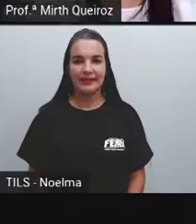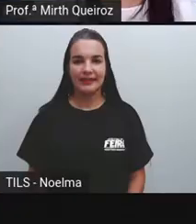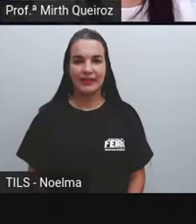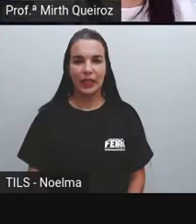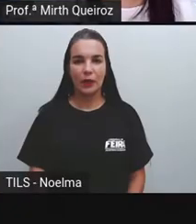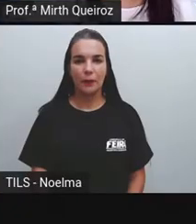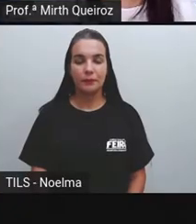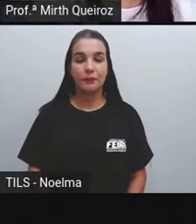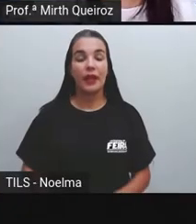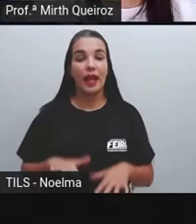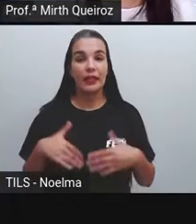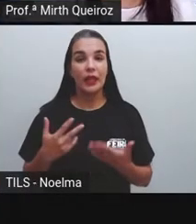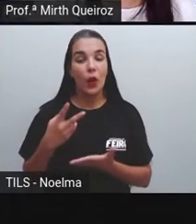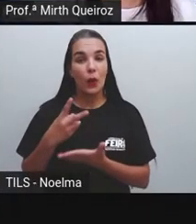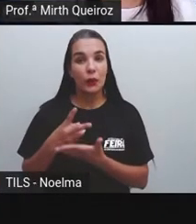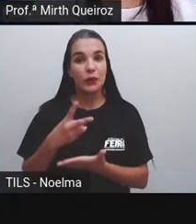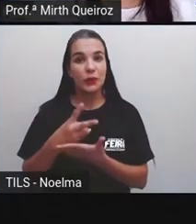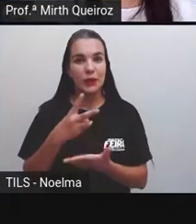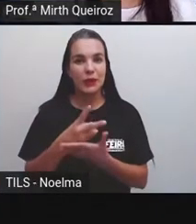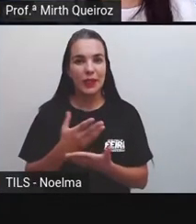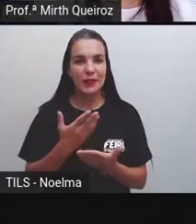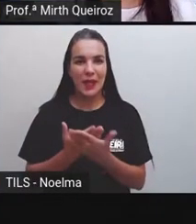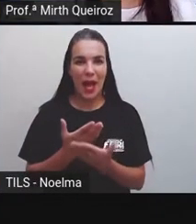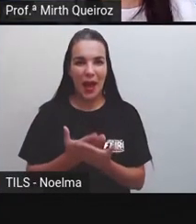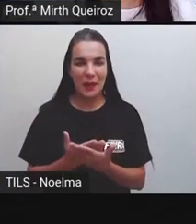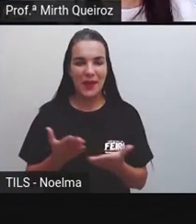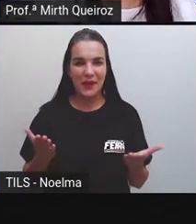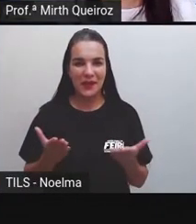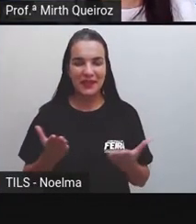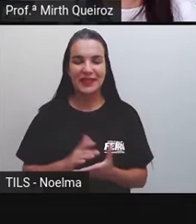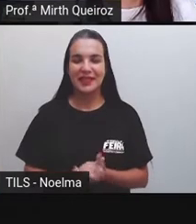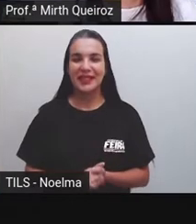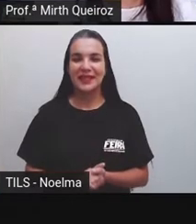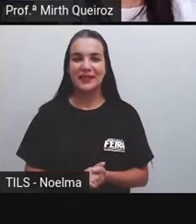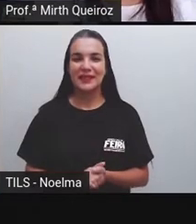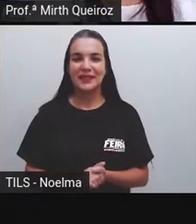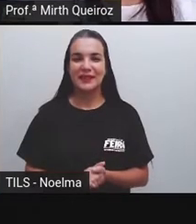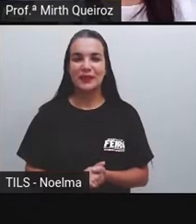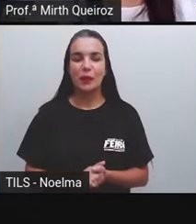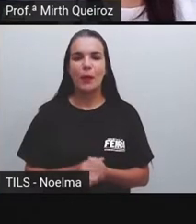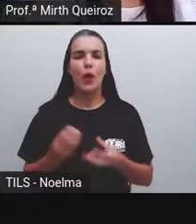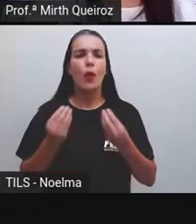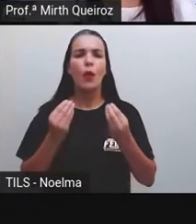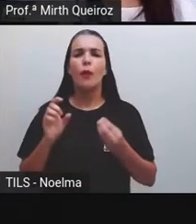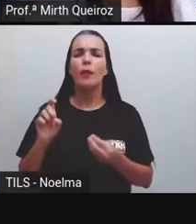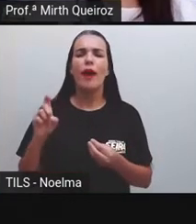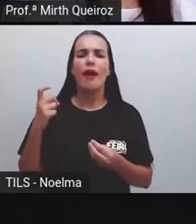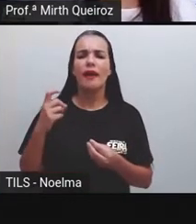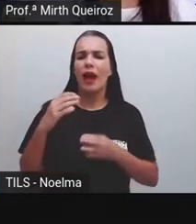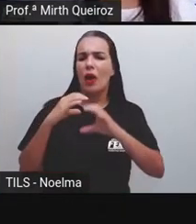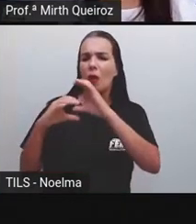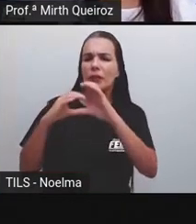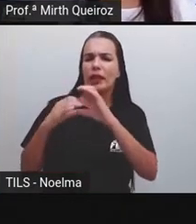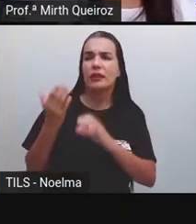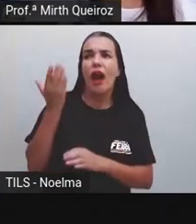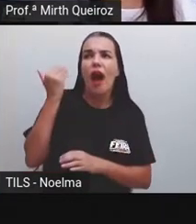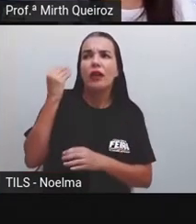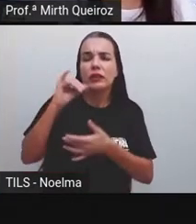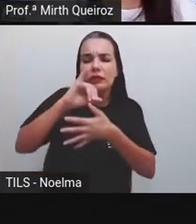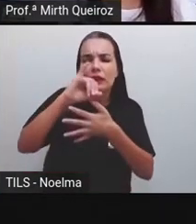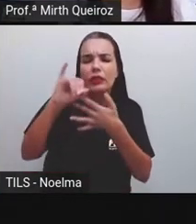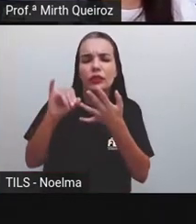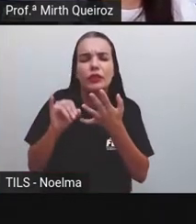Dando continuidade à nossa aula, como era a comunicação antes das redes